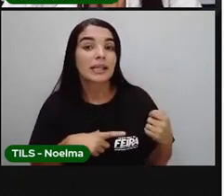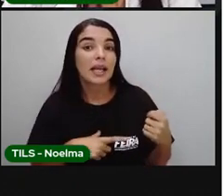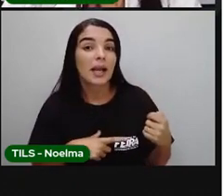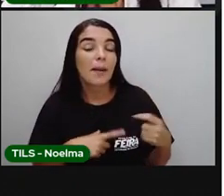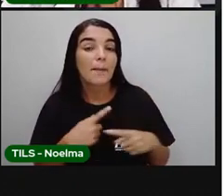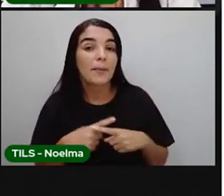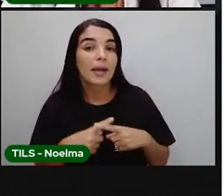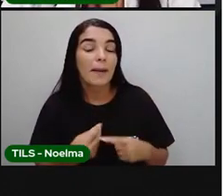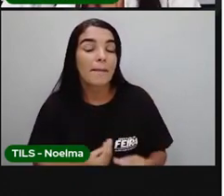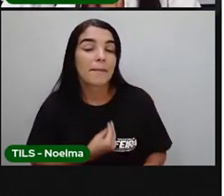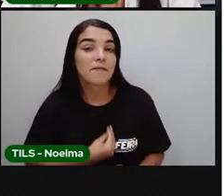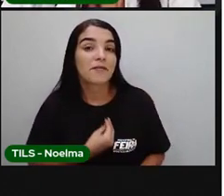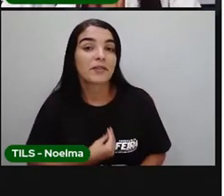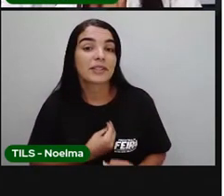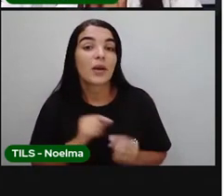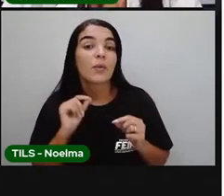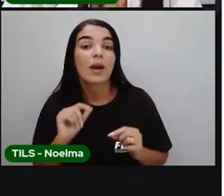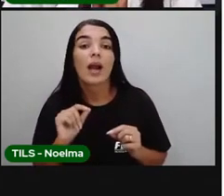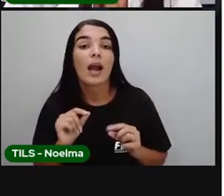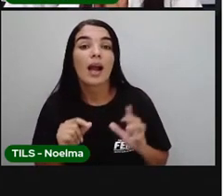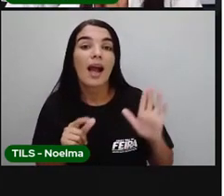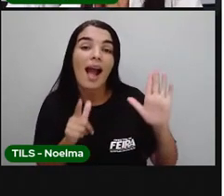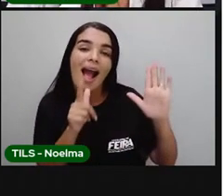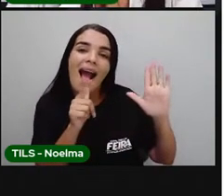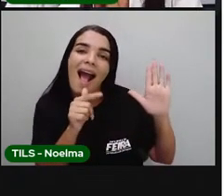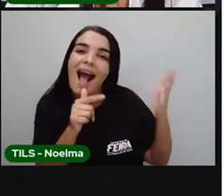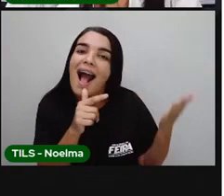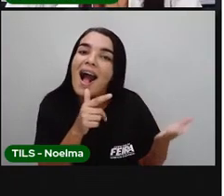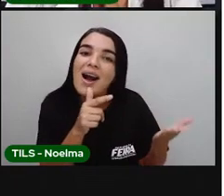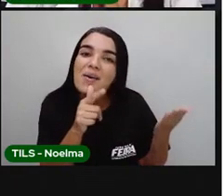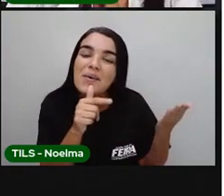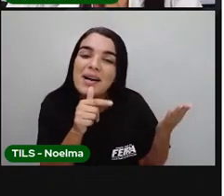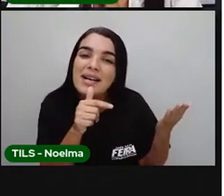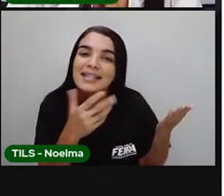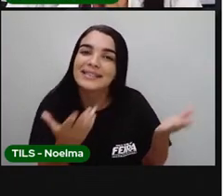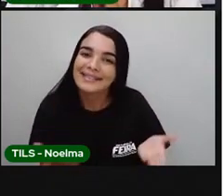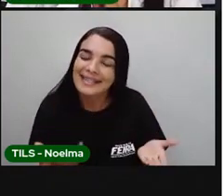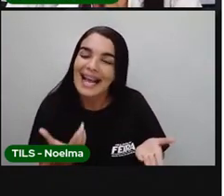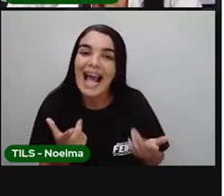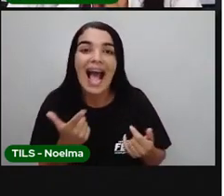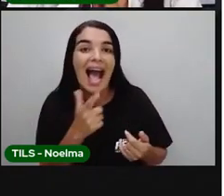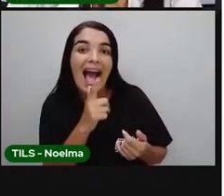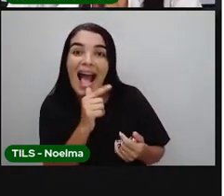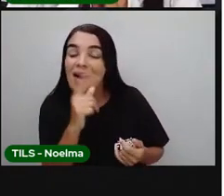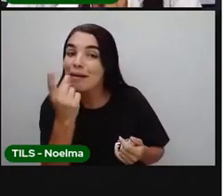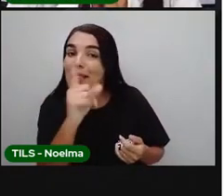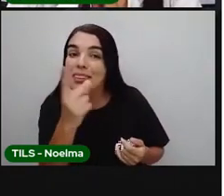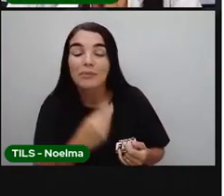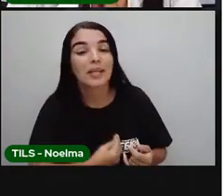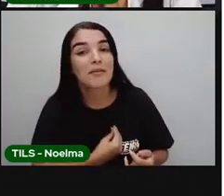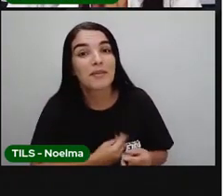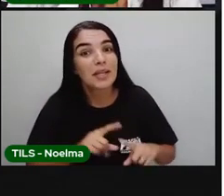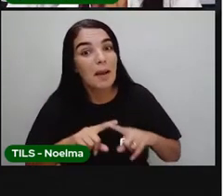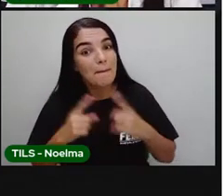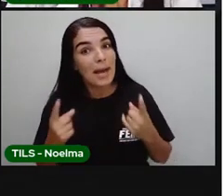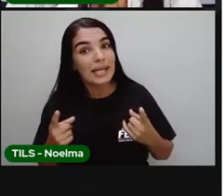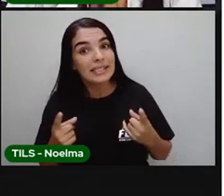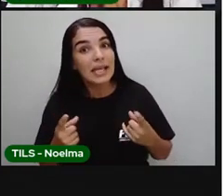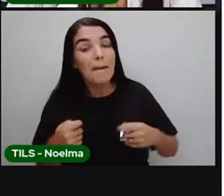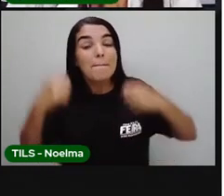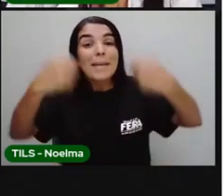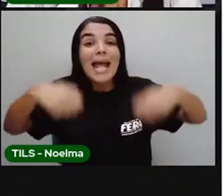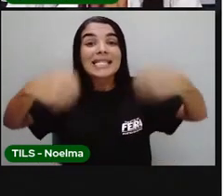no ecossistema marinho, que é a água. Se não tivesse água, como é que esses peixes iriam sobreviver, né?